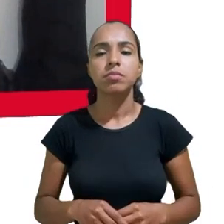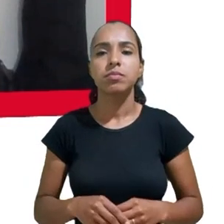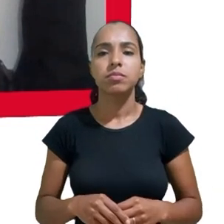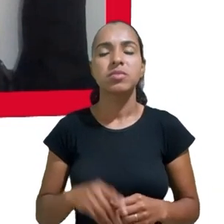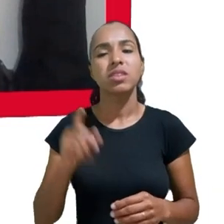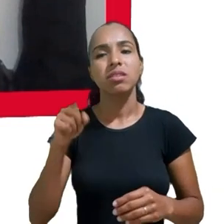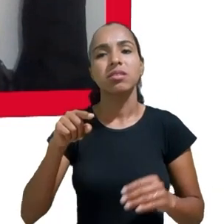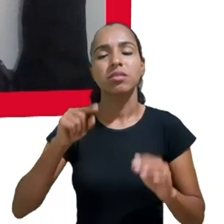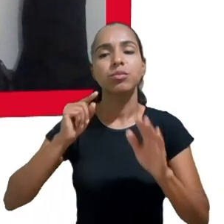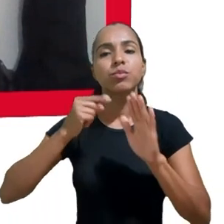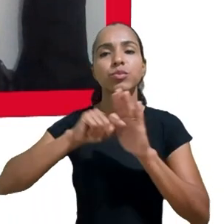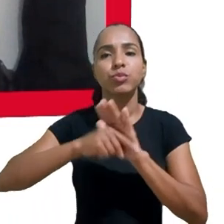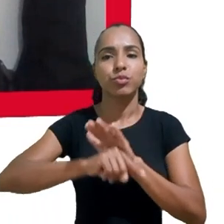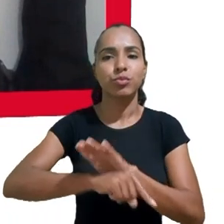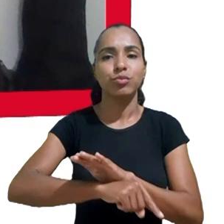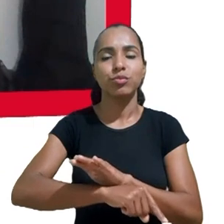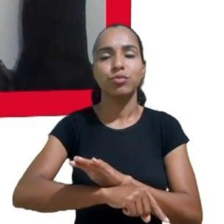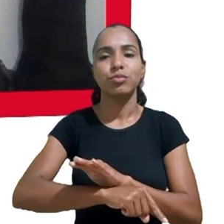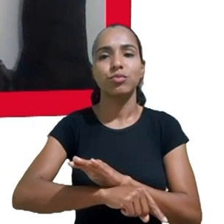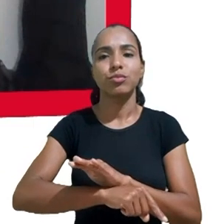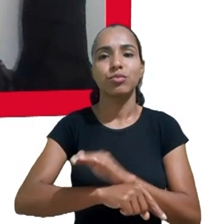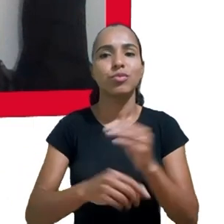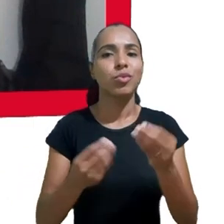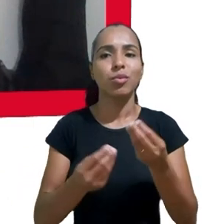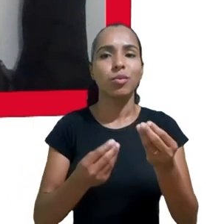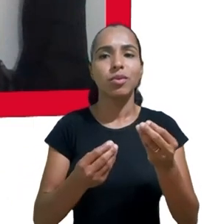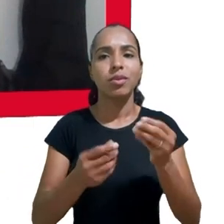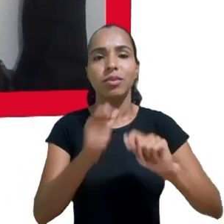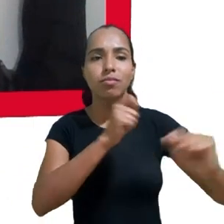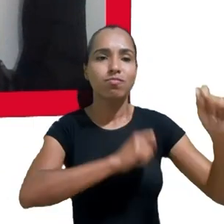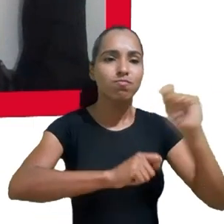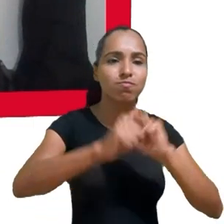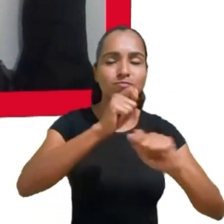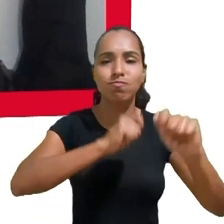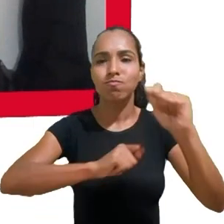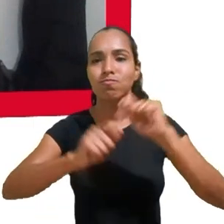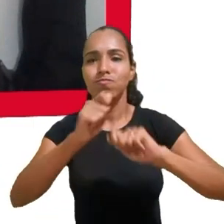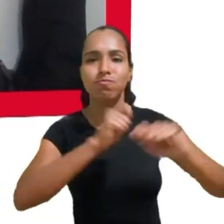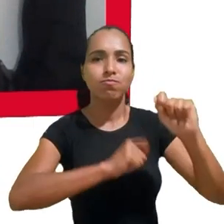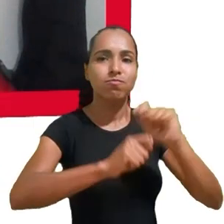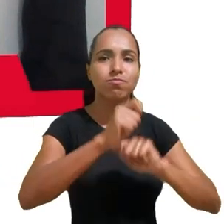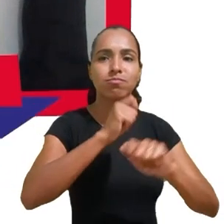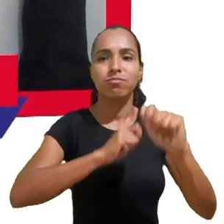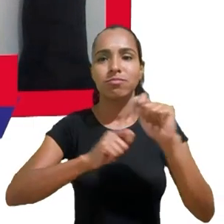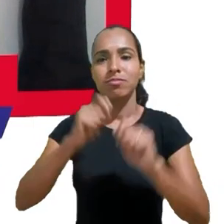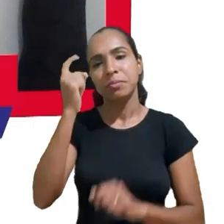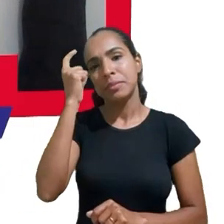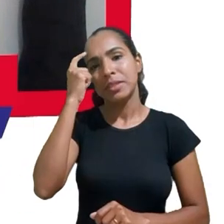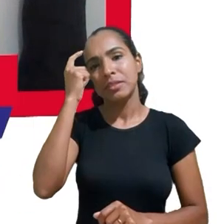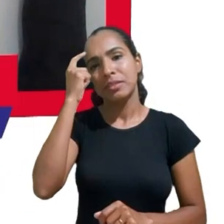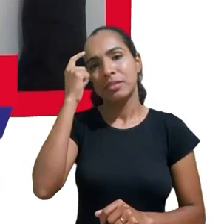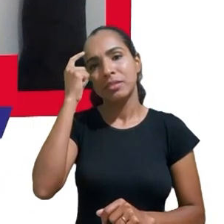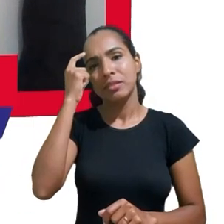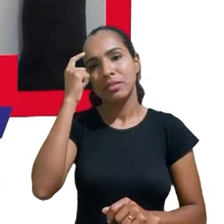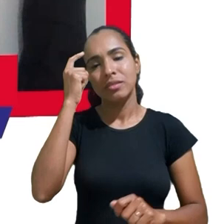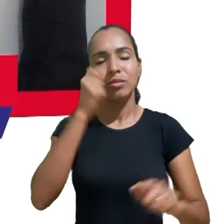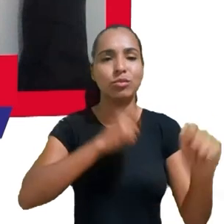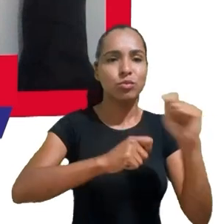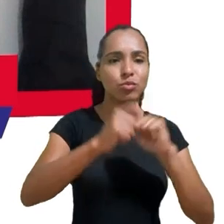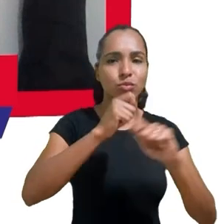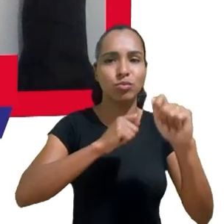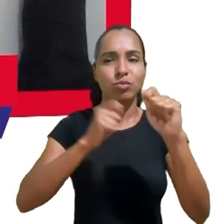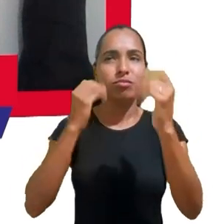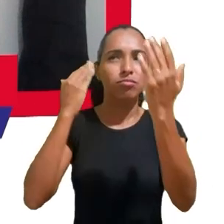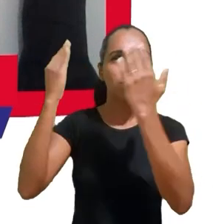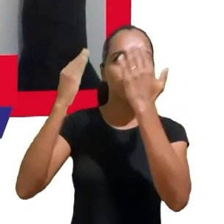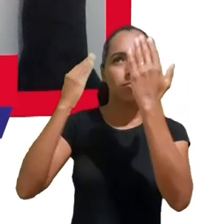imaterial, que é um capitalismo cognitivo. A Fernanda Bruno escreve muito sobre isso, uma economia psíquica das emoções, em que